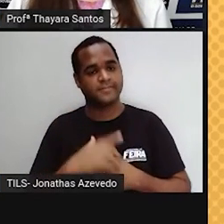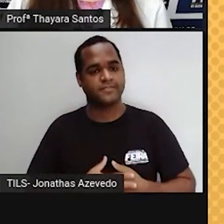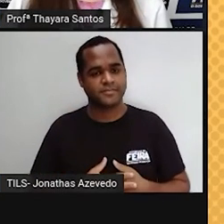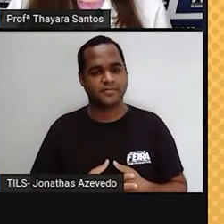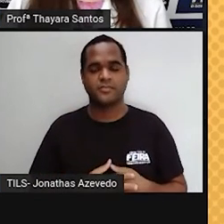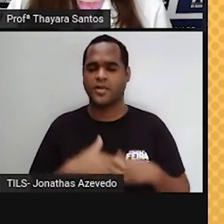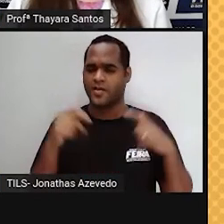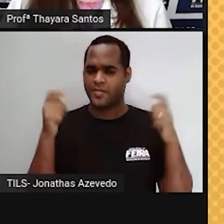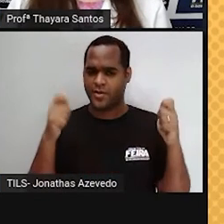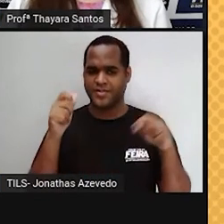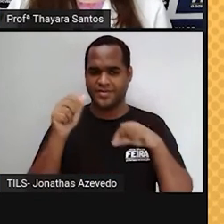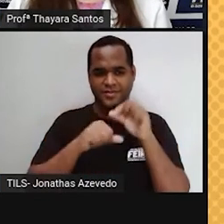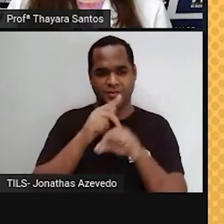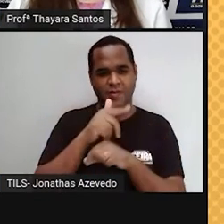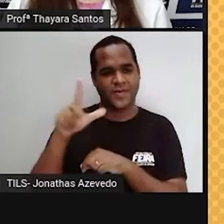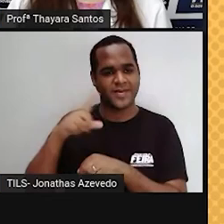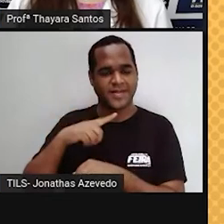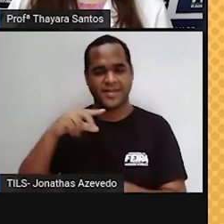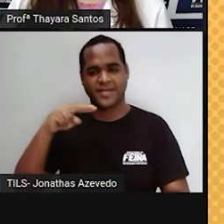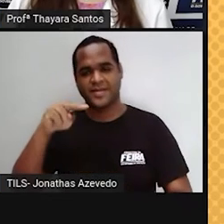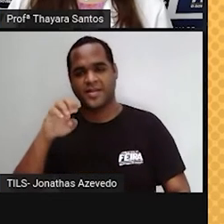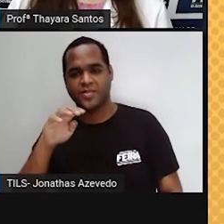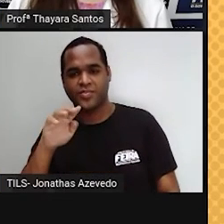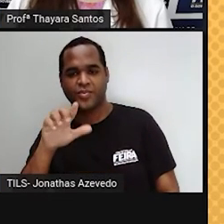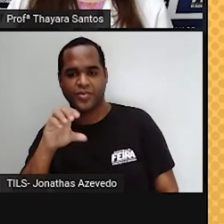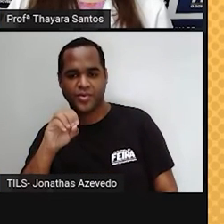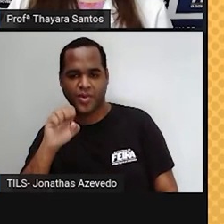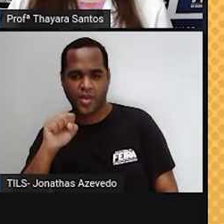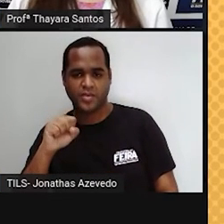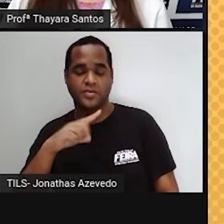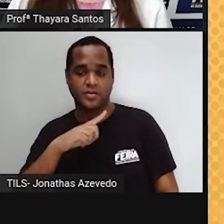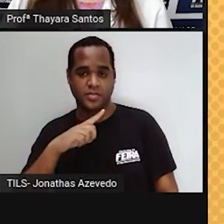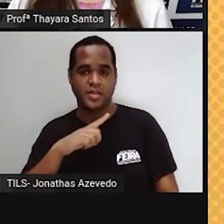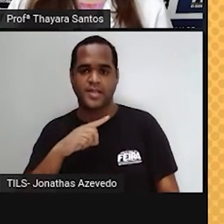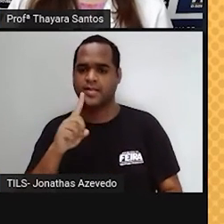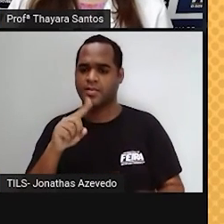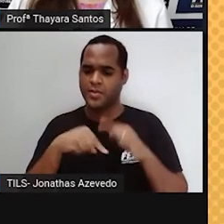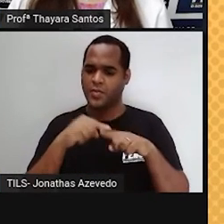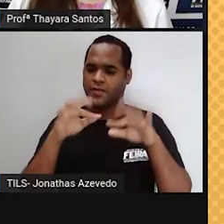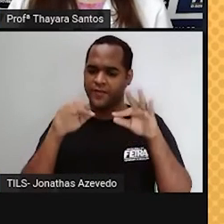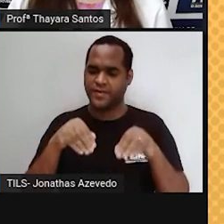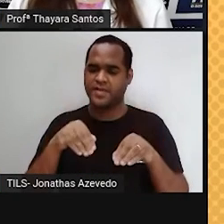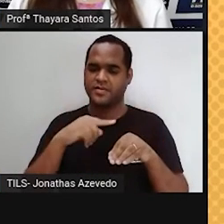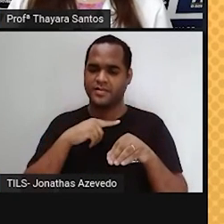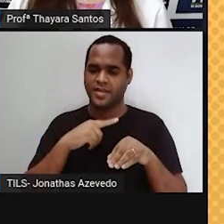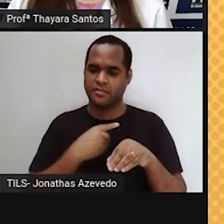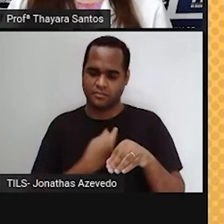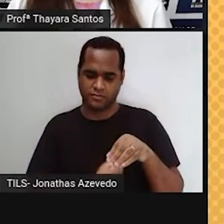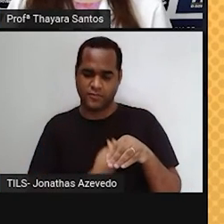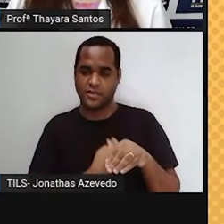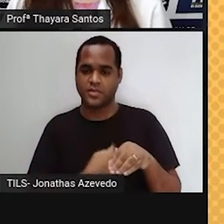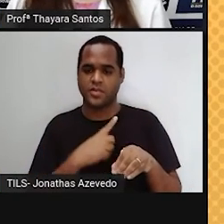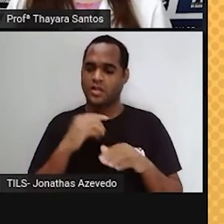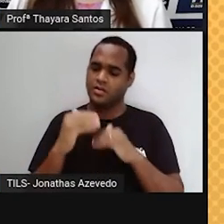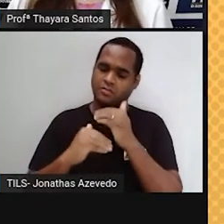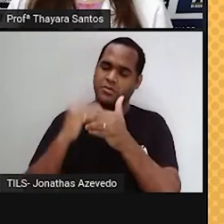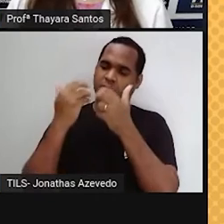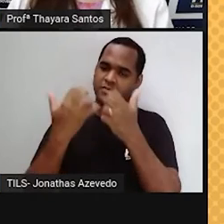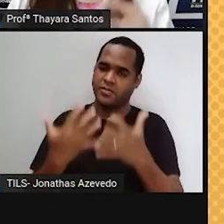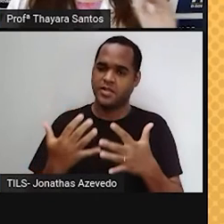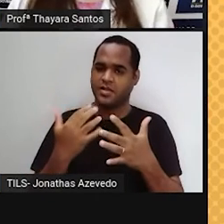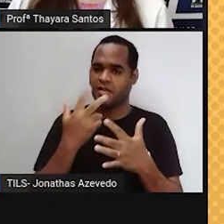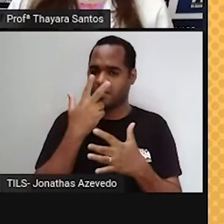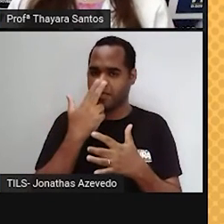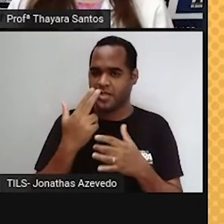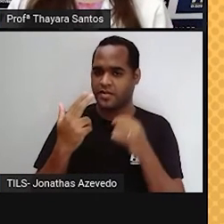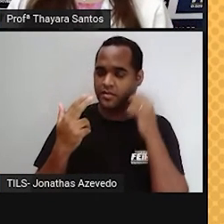ela pode virar uma nebulosa planetária e quando ela estiver no finalzinho da vida dela, ela evolui para uma anã branca.